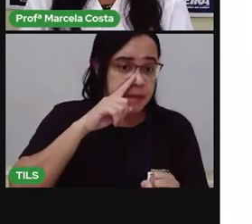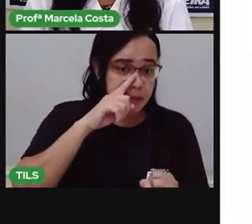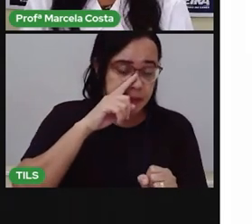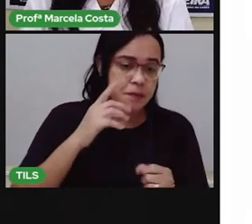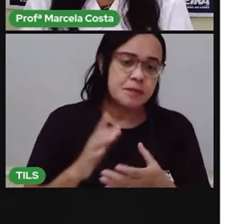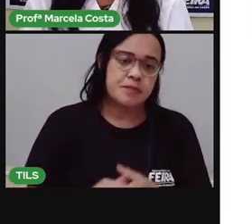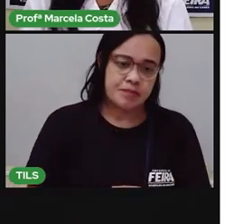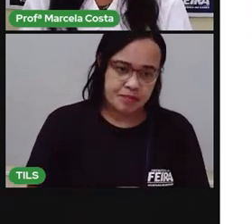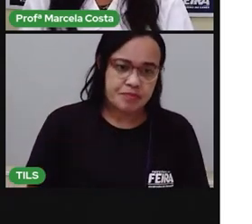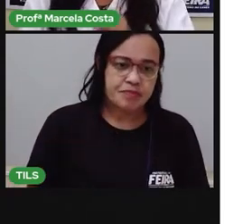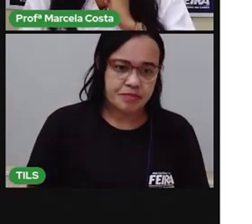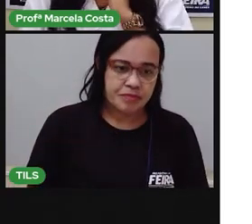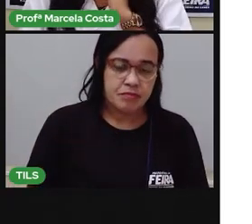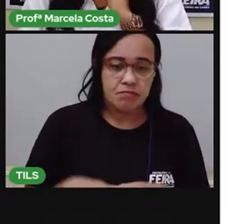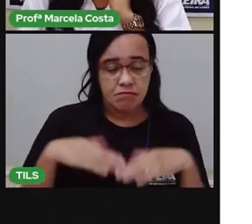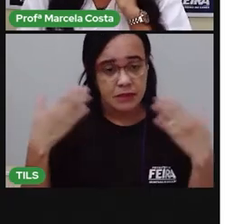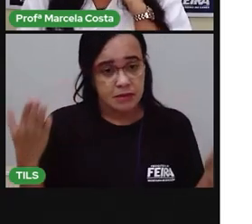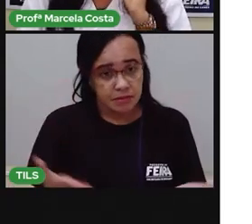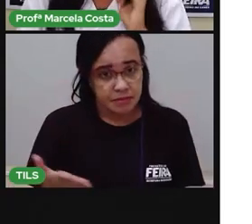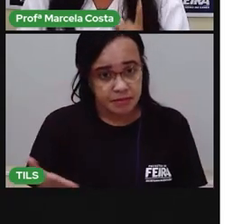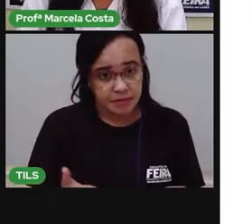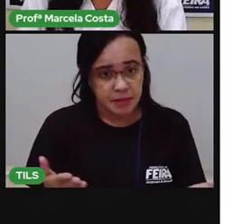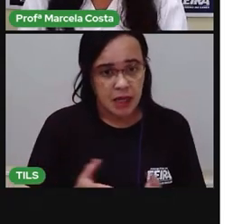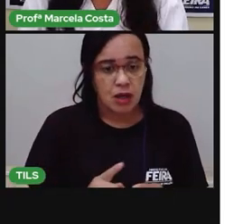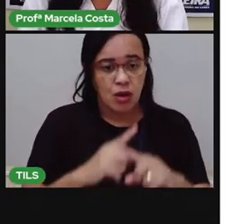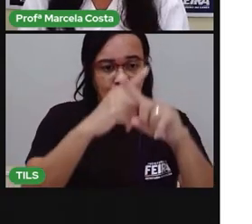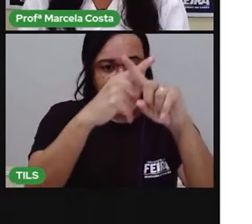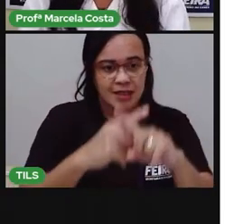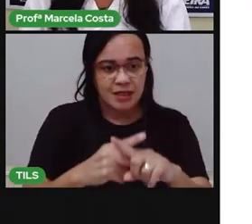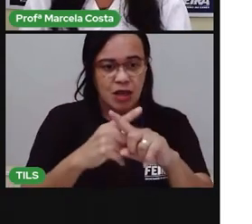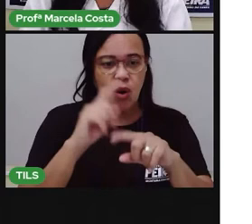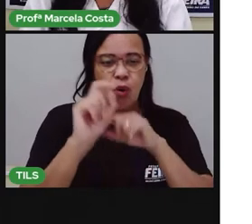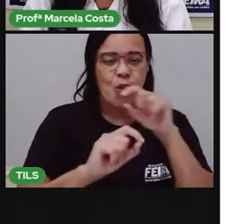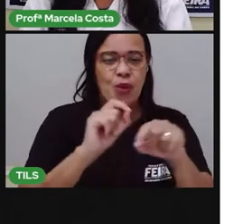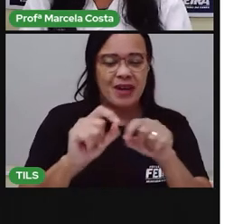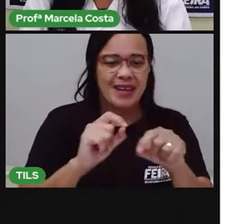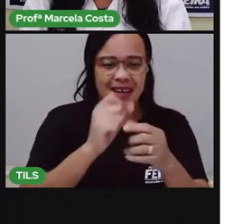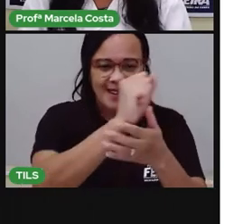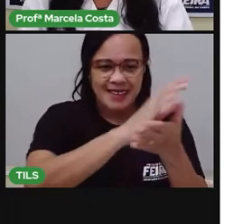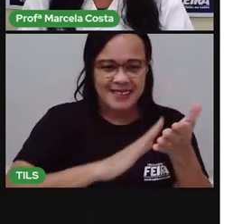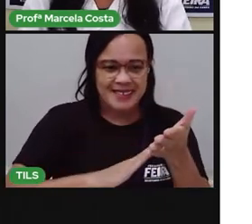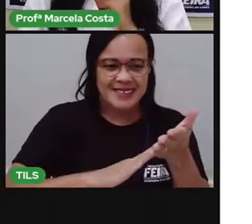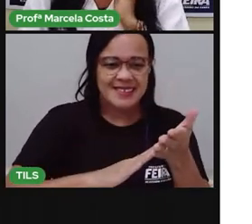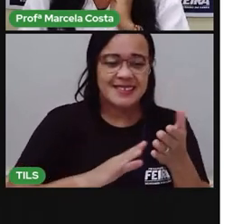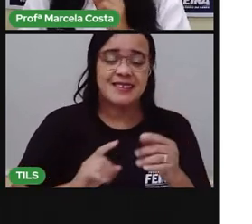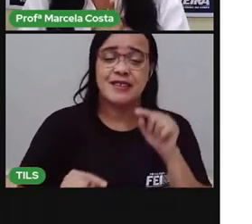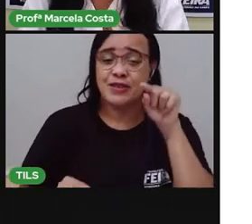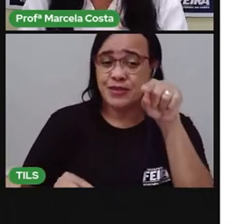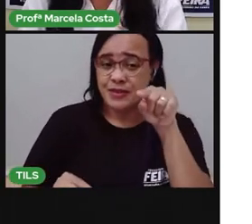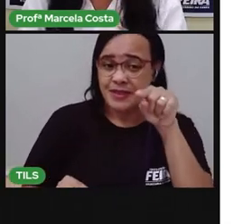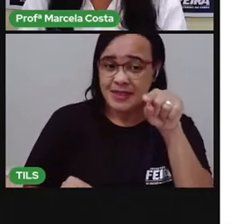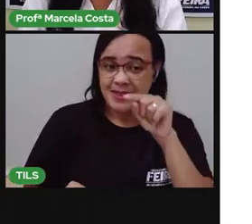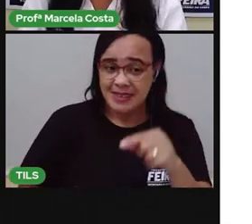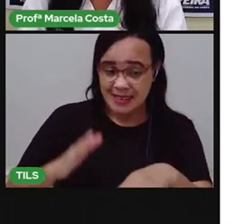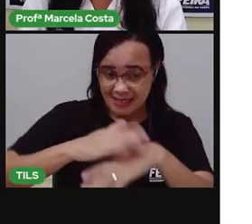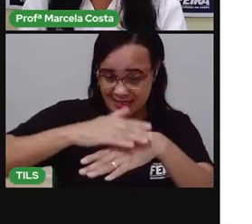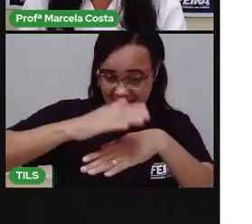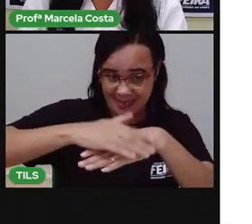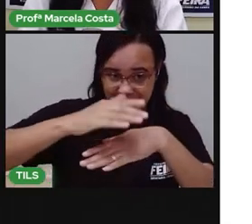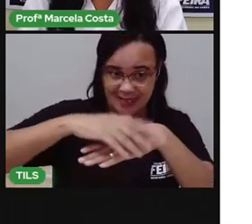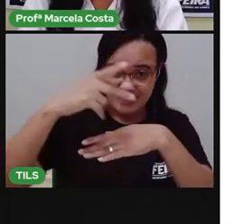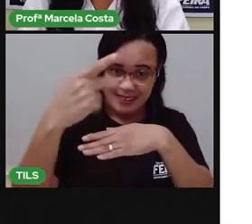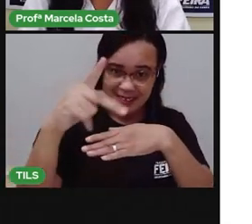Agora, crianças, temos o desafio dessa aula, a atividade. Você vai produzir aí na sua